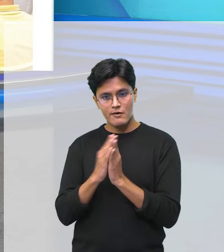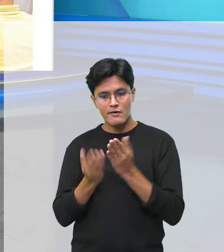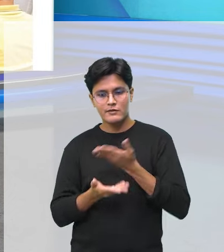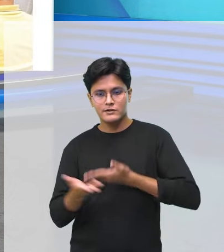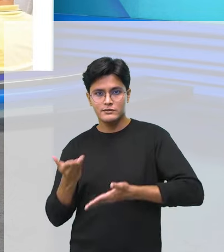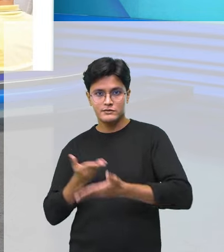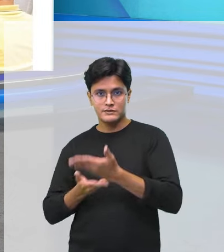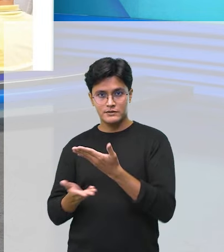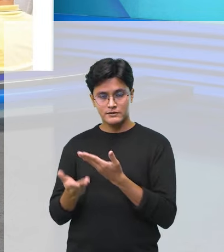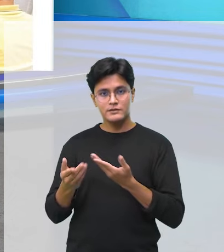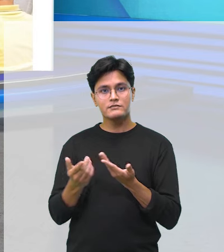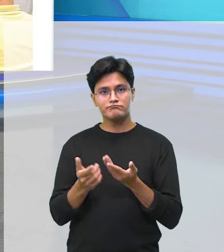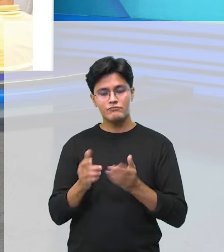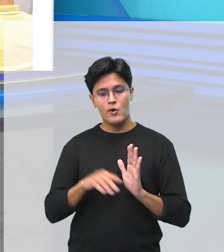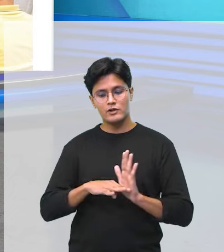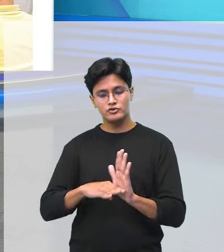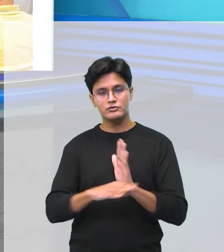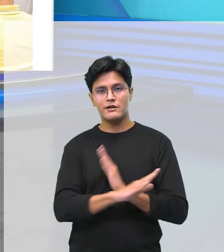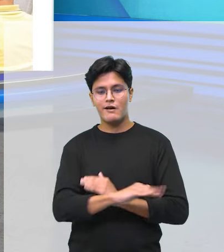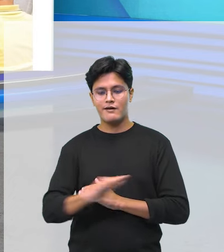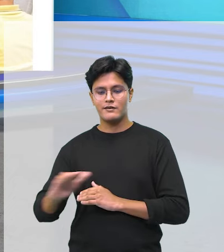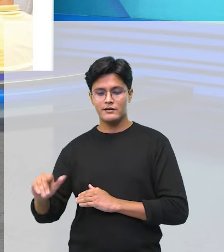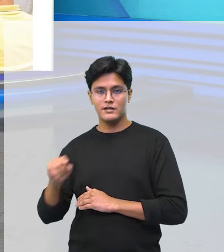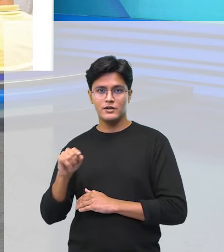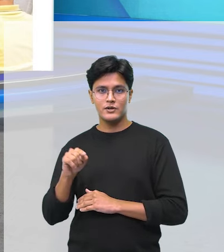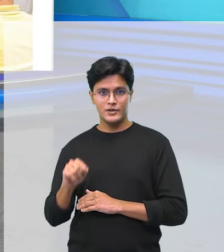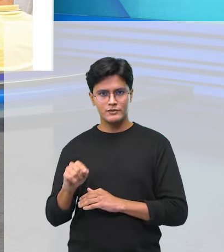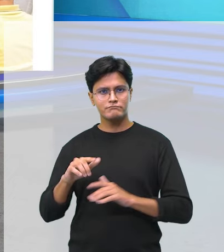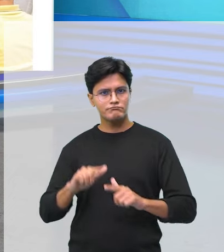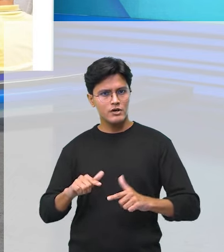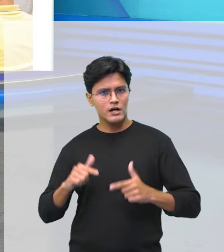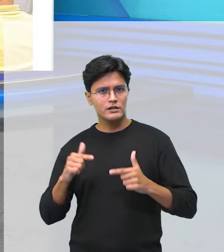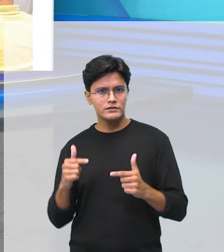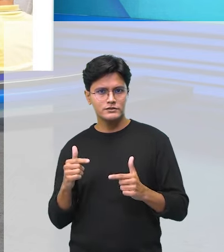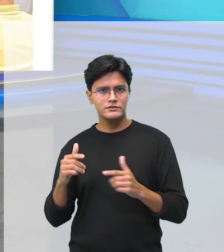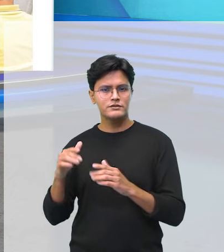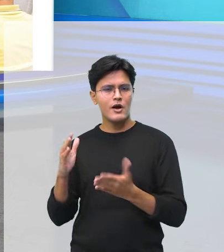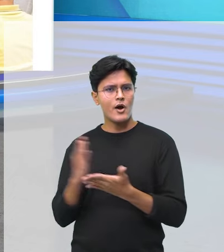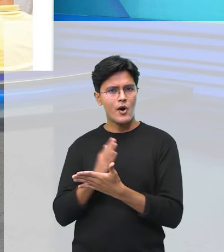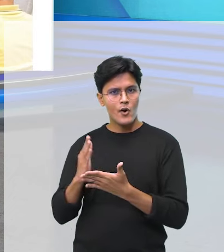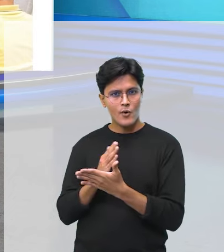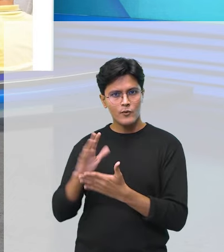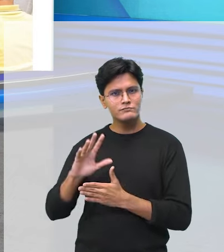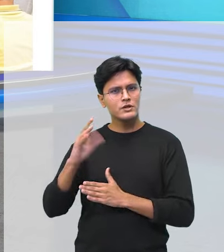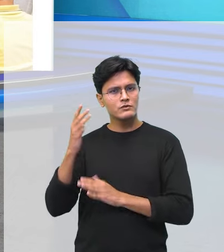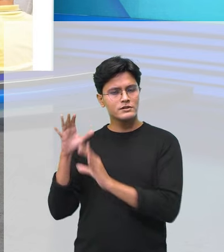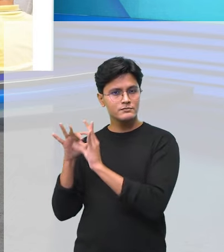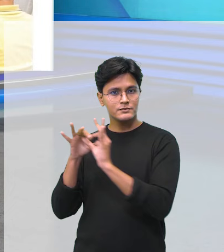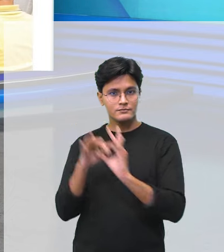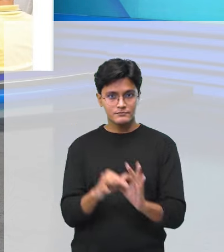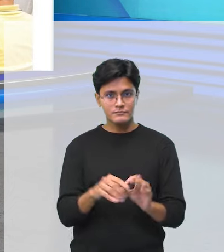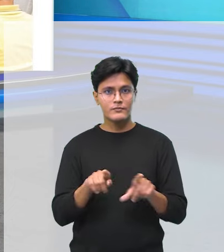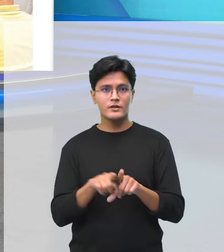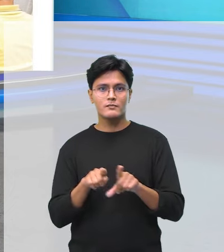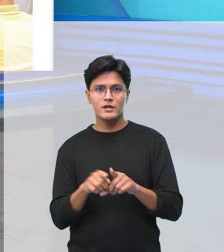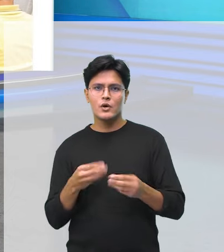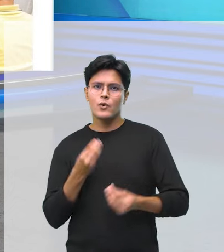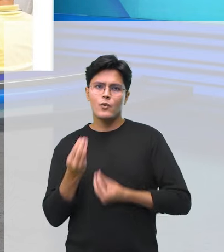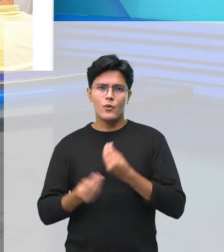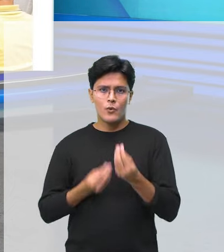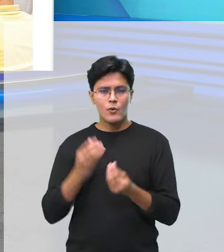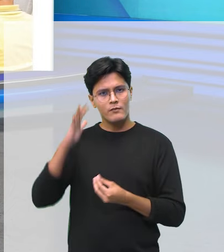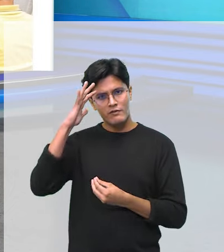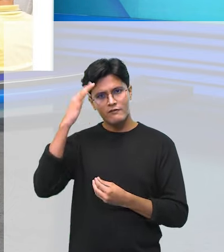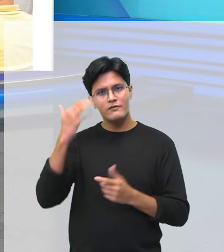as crianças aprendam a agir em determinadas situações. Aprendam a lidar com conflitos e até mesmo a tomar